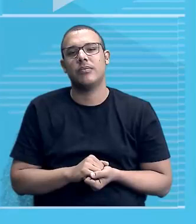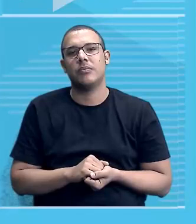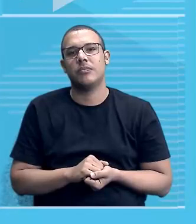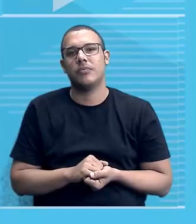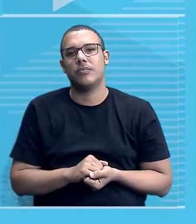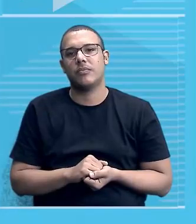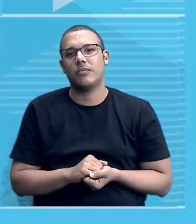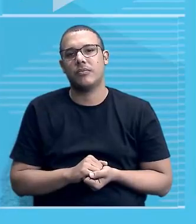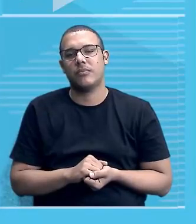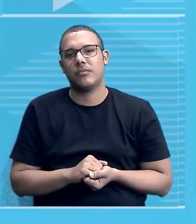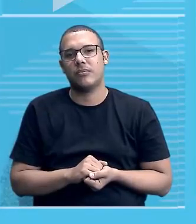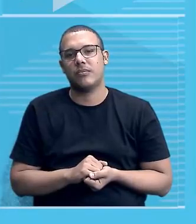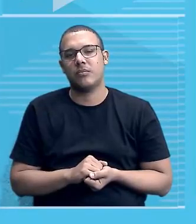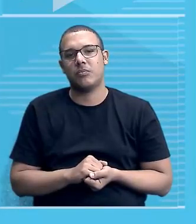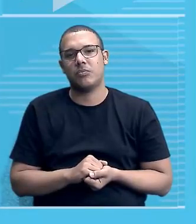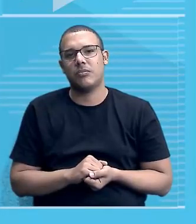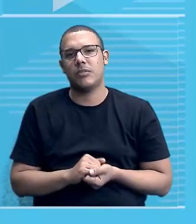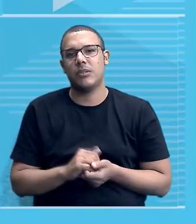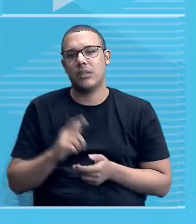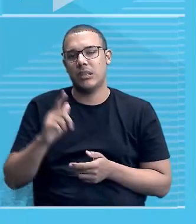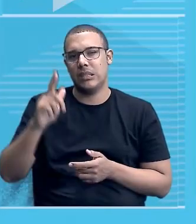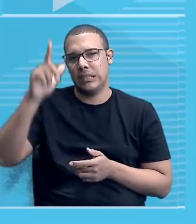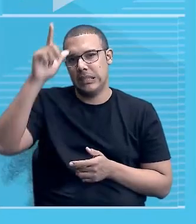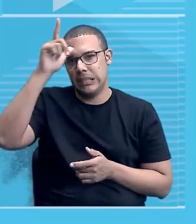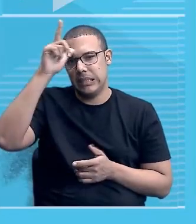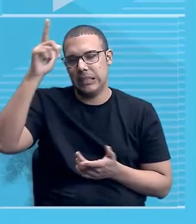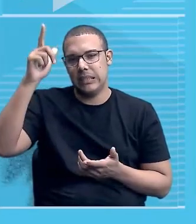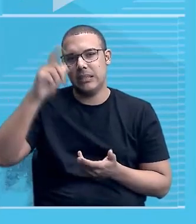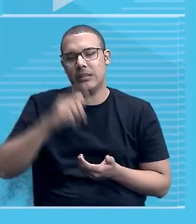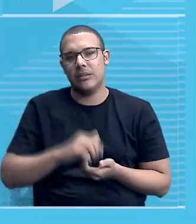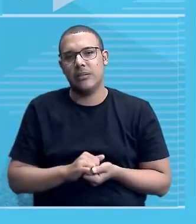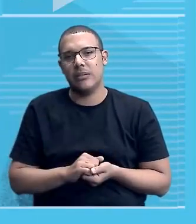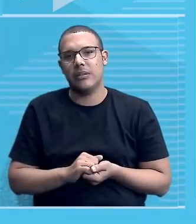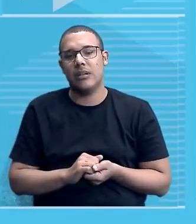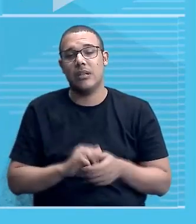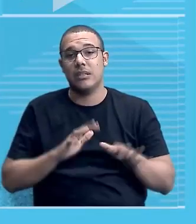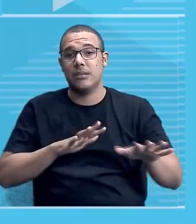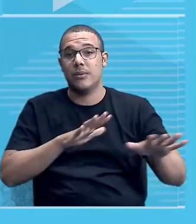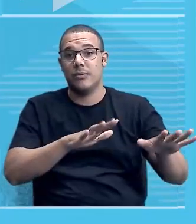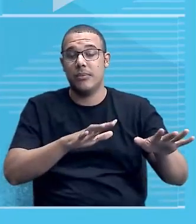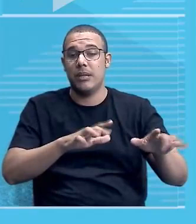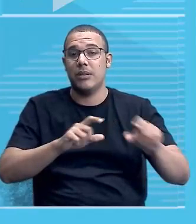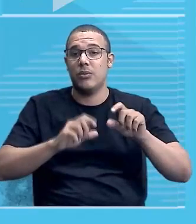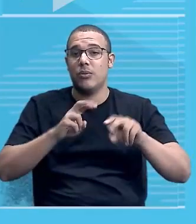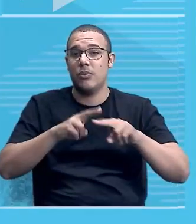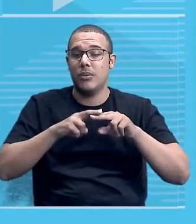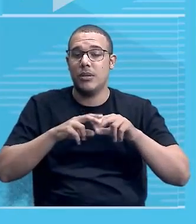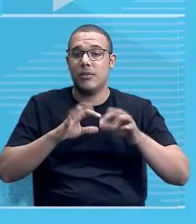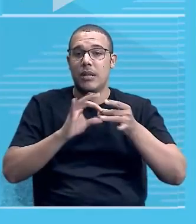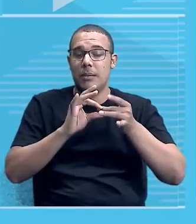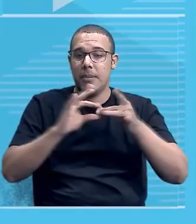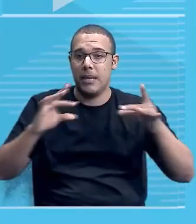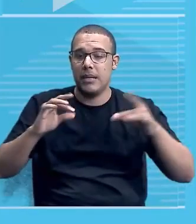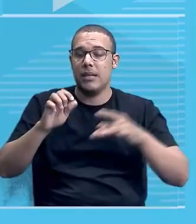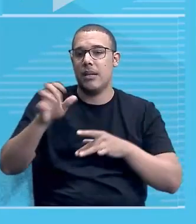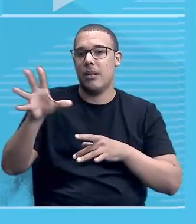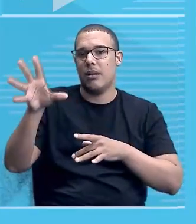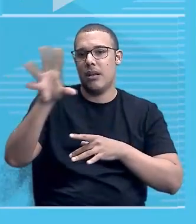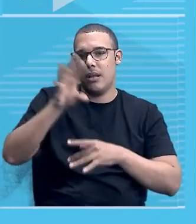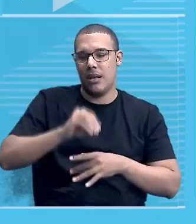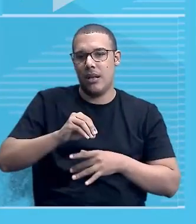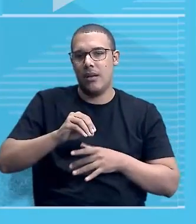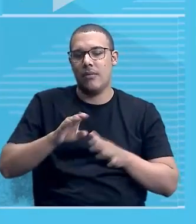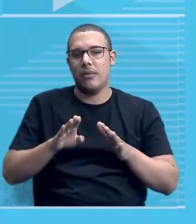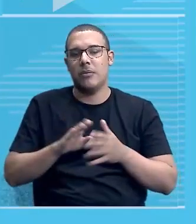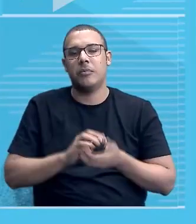assumir esse protagonismo de lideranças, né, nos movimentos pela libertação da África, como também alguns militares.